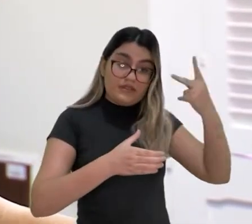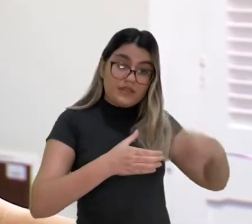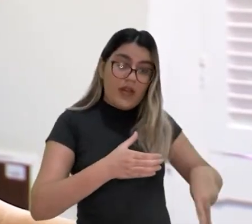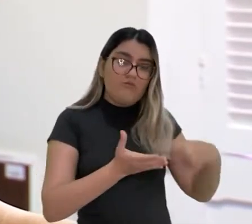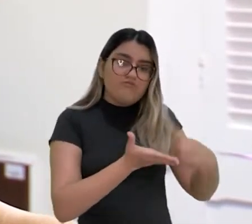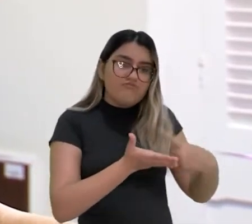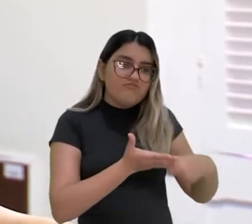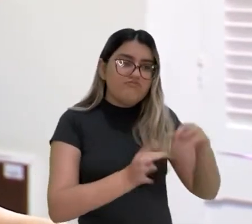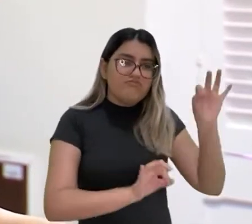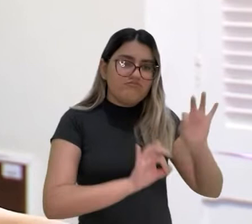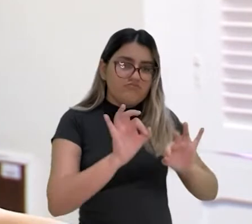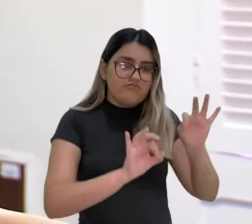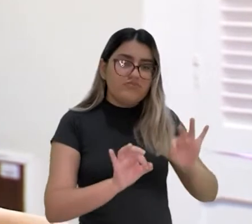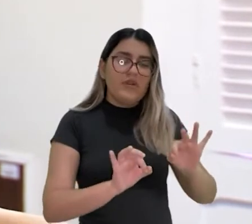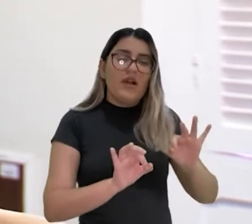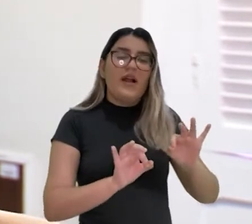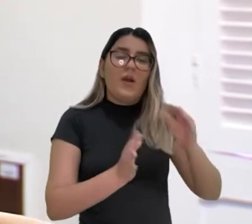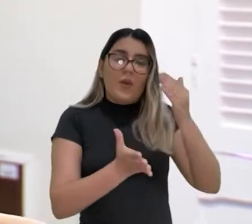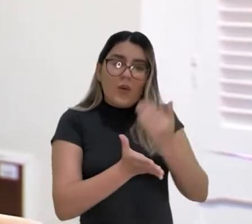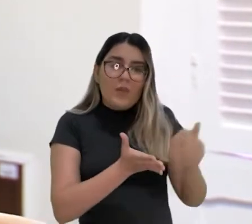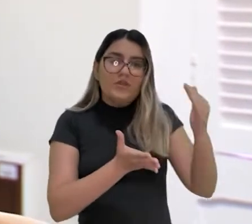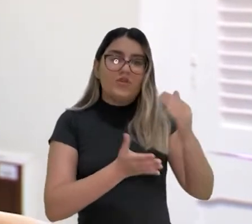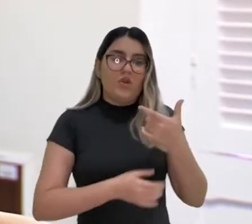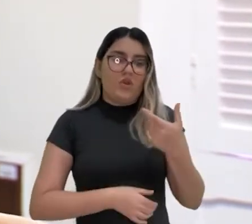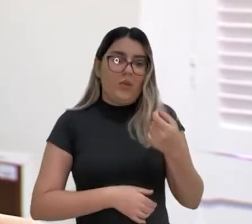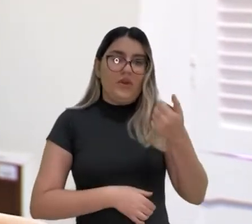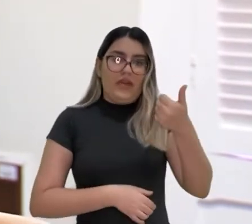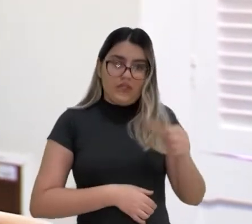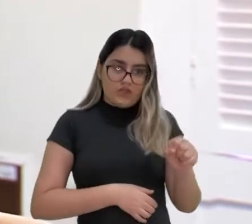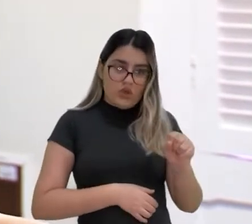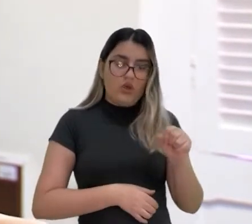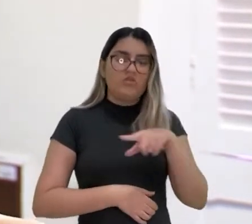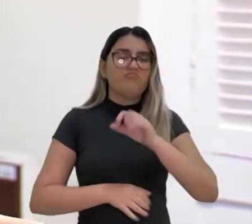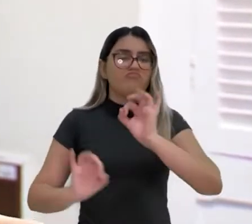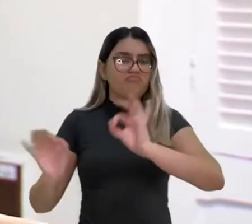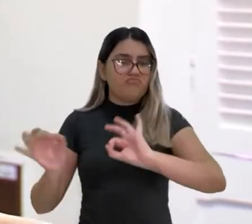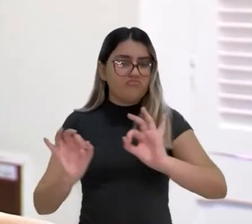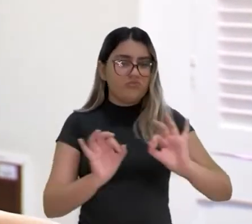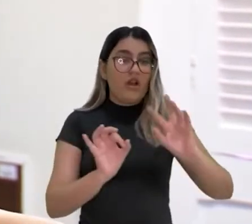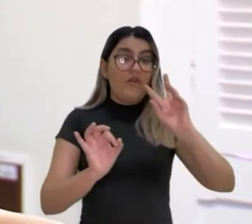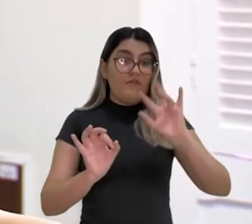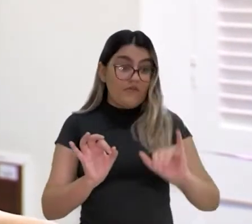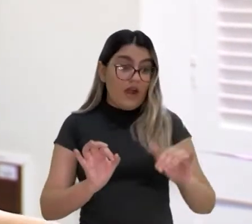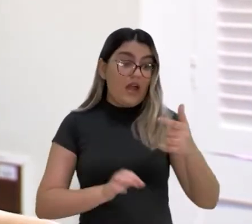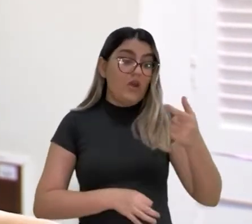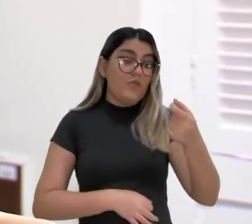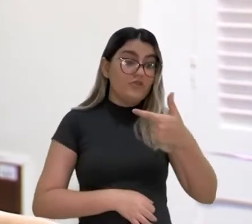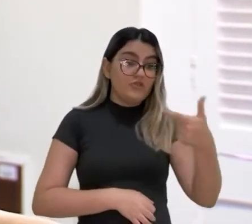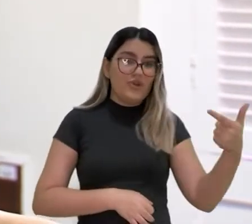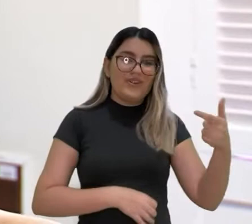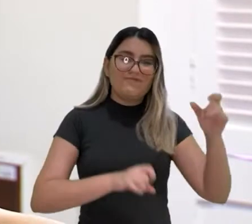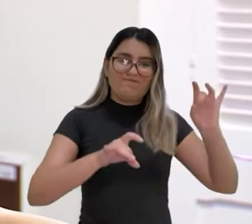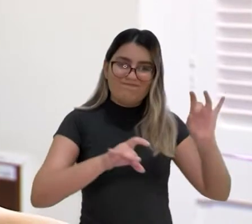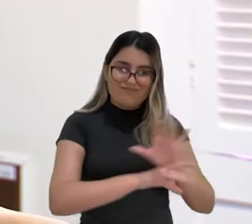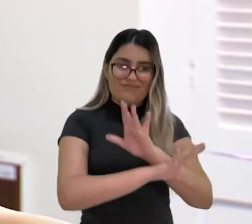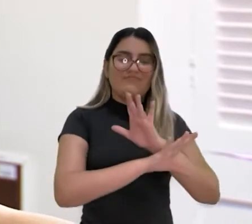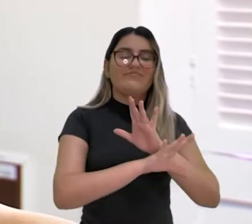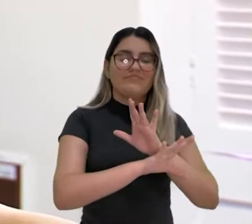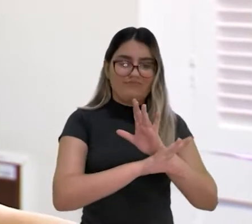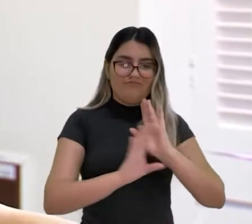pela comunidade universitária e que está em vigor desde 2018 e que vai expirar agora em